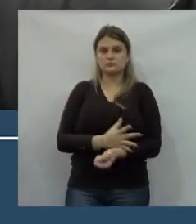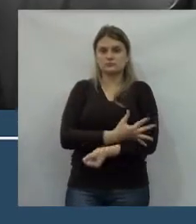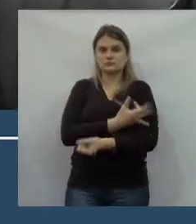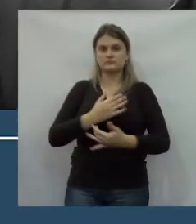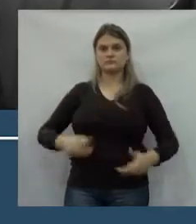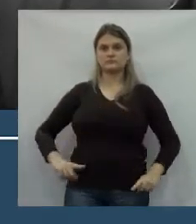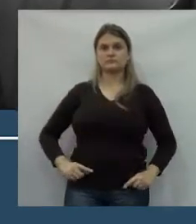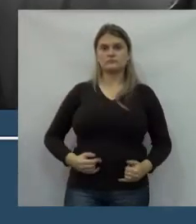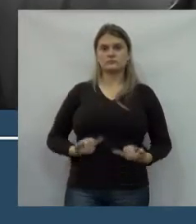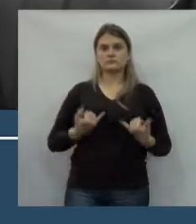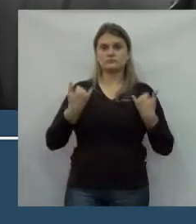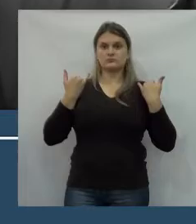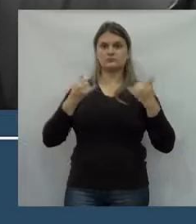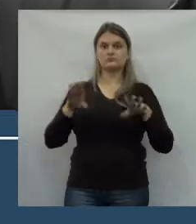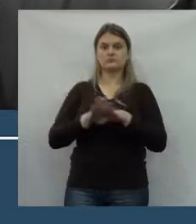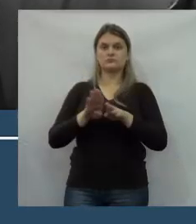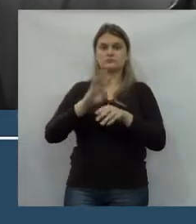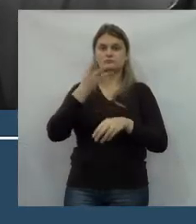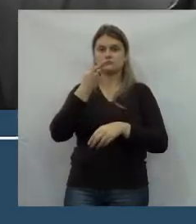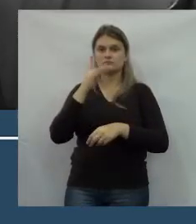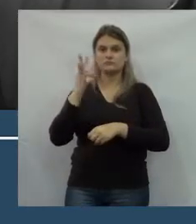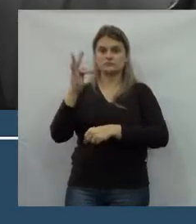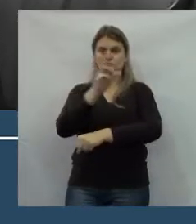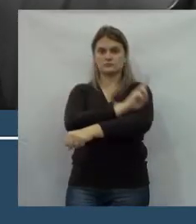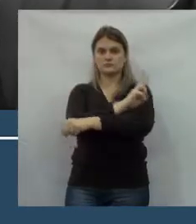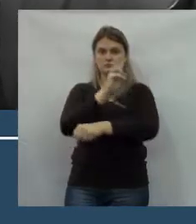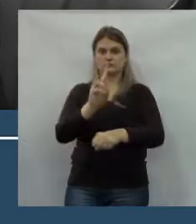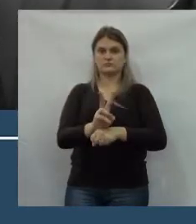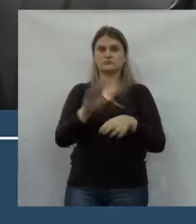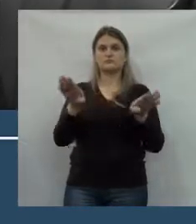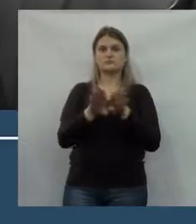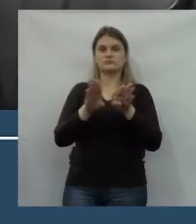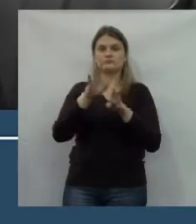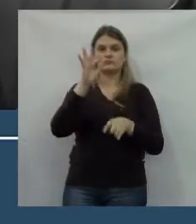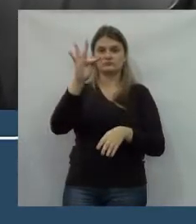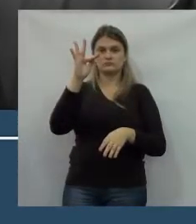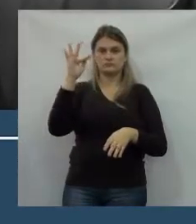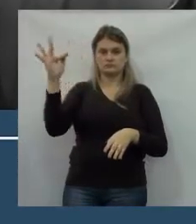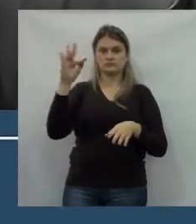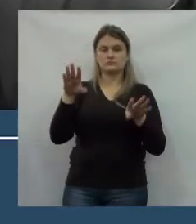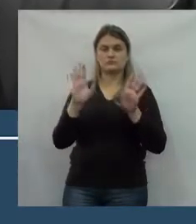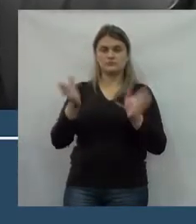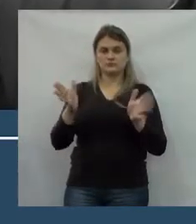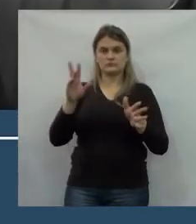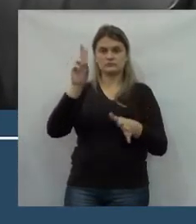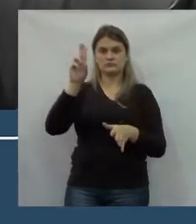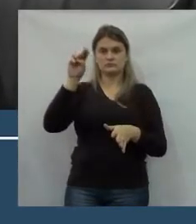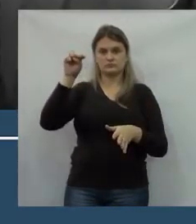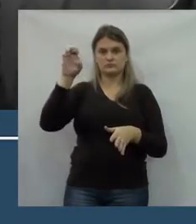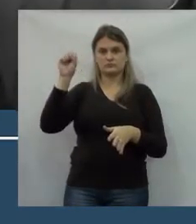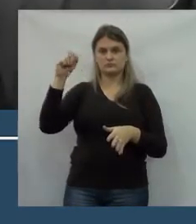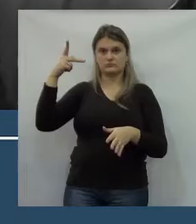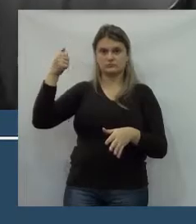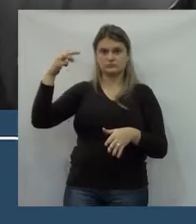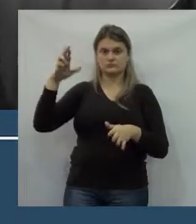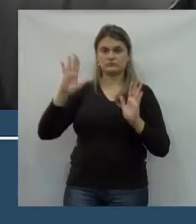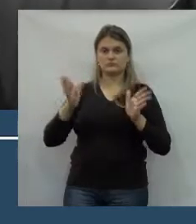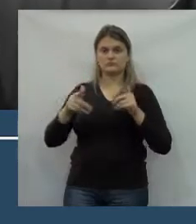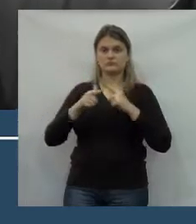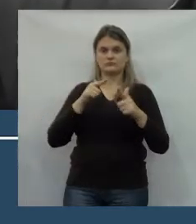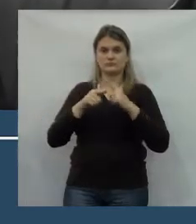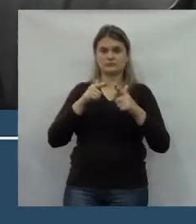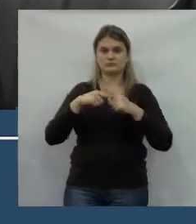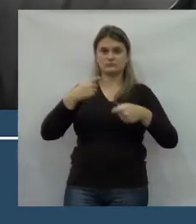encheu de orgulho. A nossa Univ, que também cresceu, a FAF, agora a Unespar, que também, agora, infelizmente, tem alguns problemas